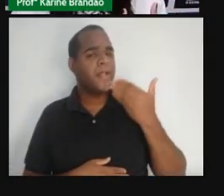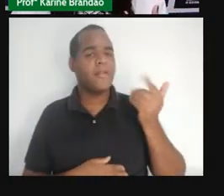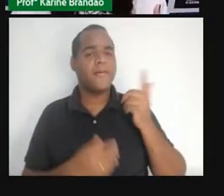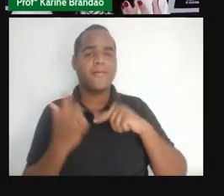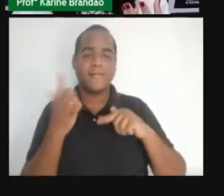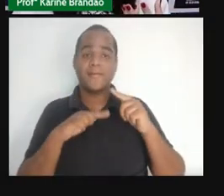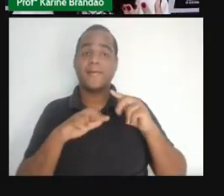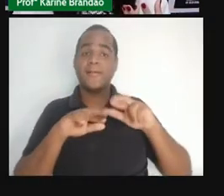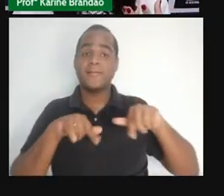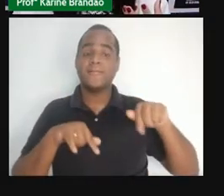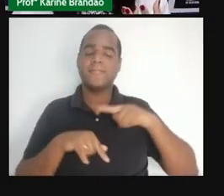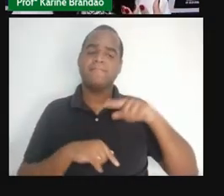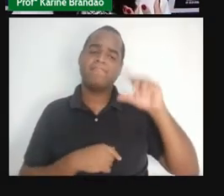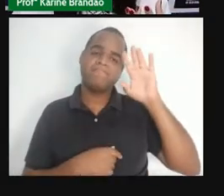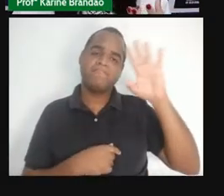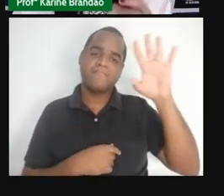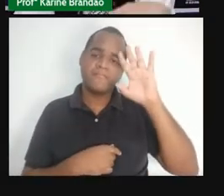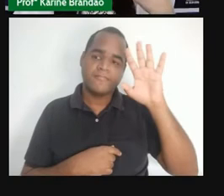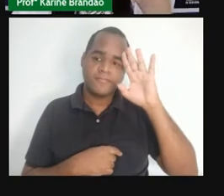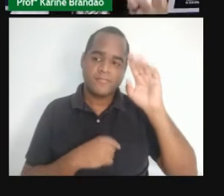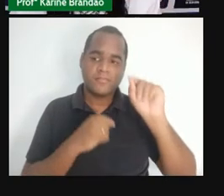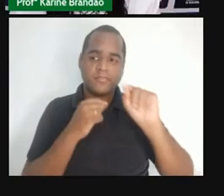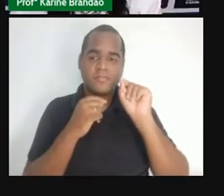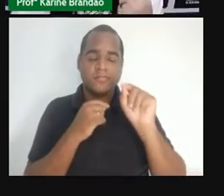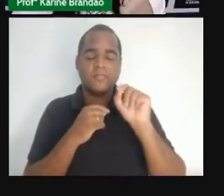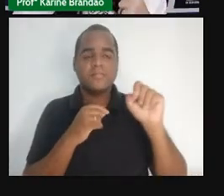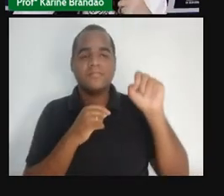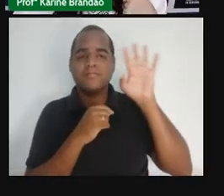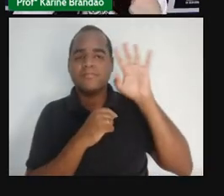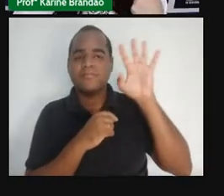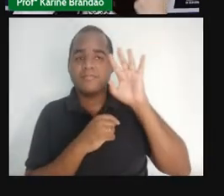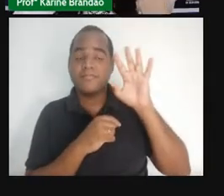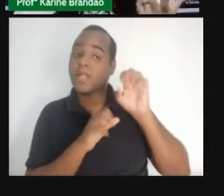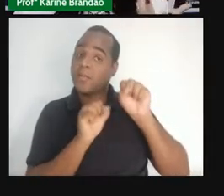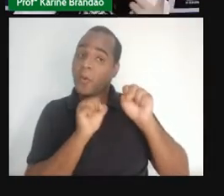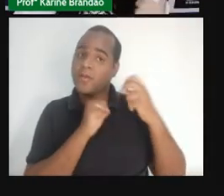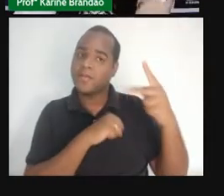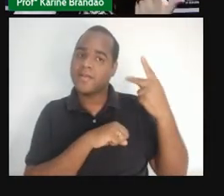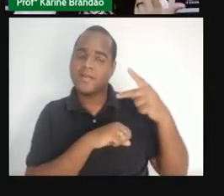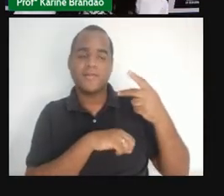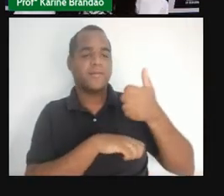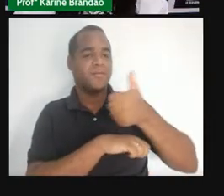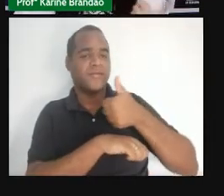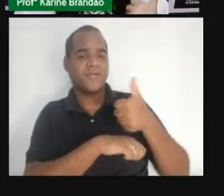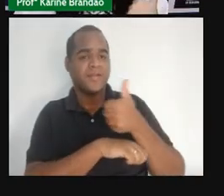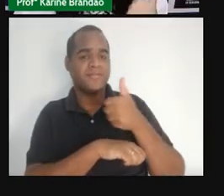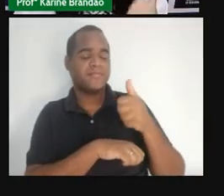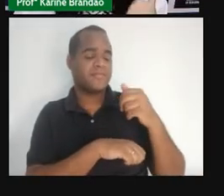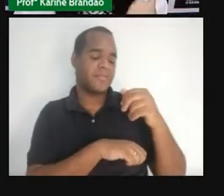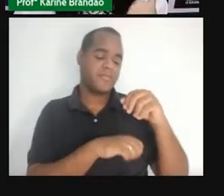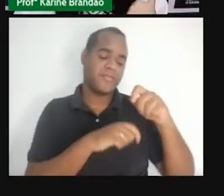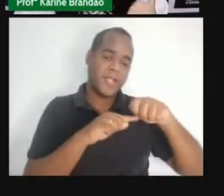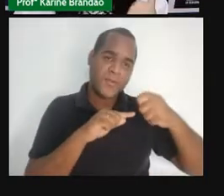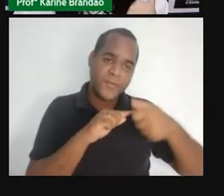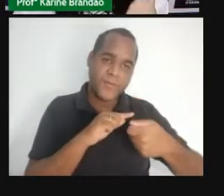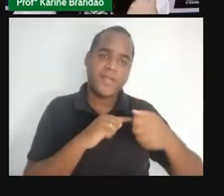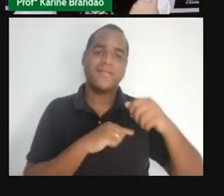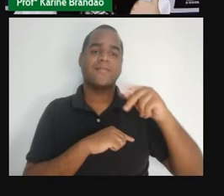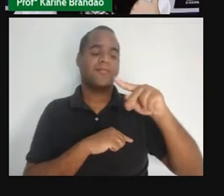aqui para pensar nessa contaminação que esses manicures e podólogos podem ter